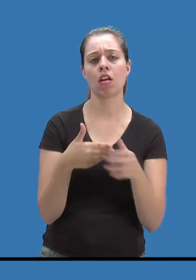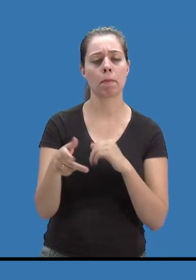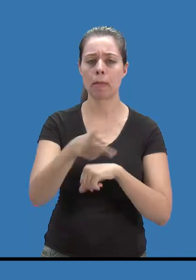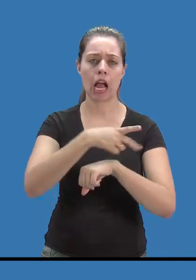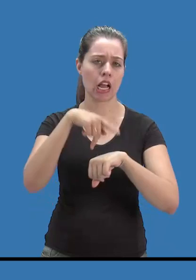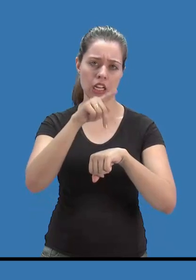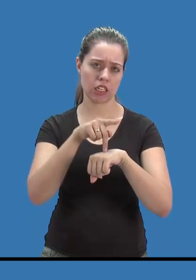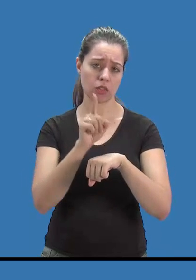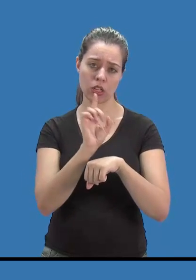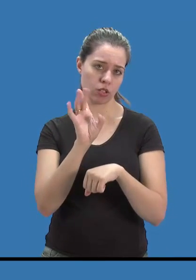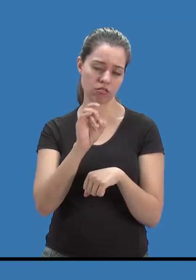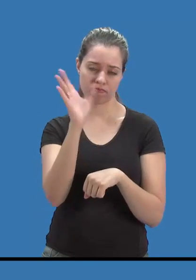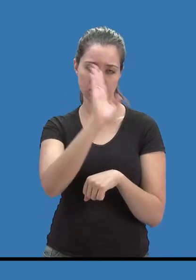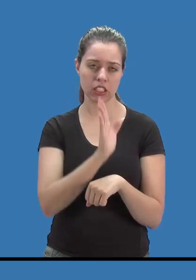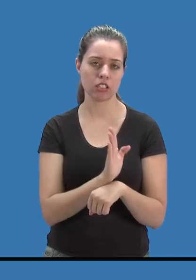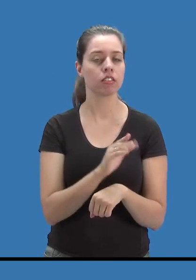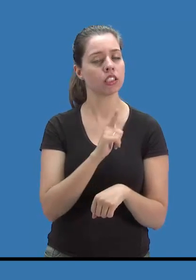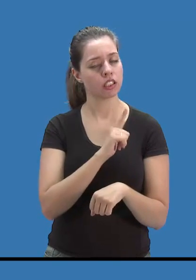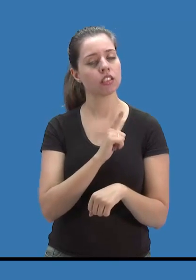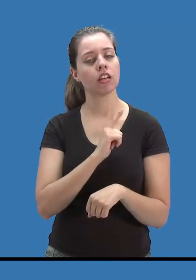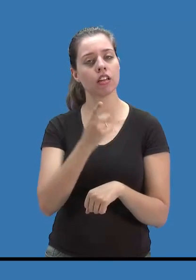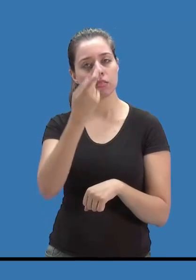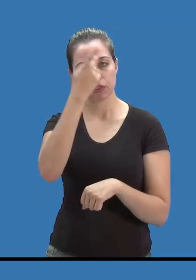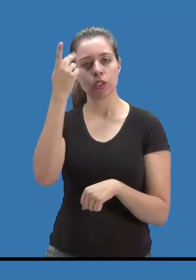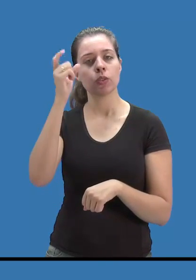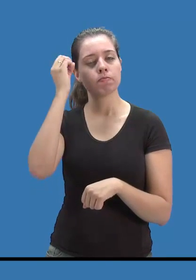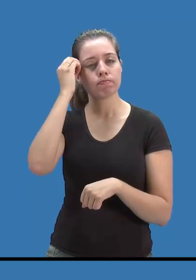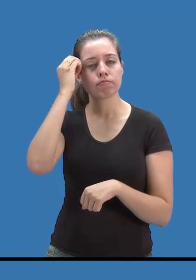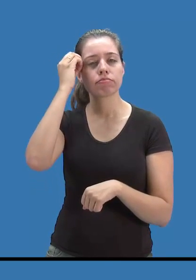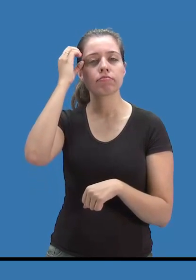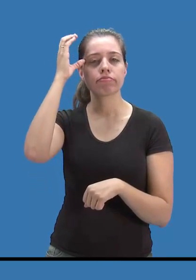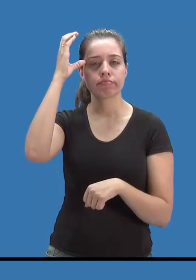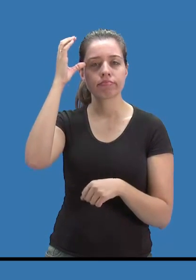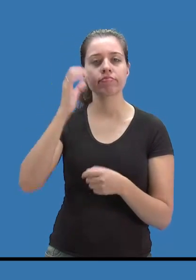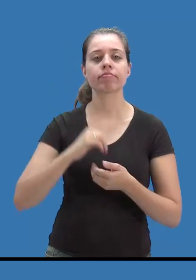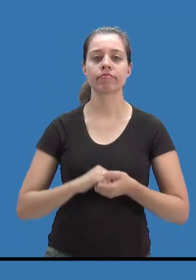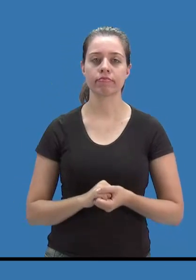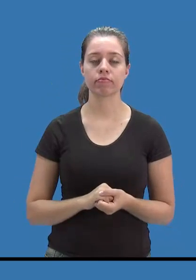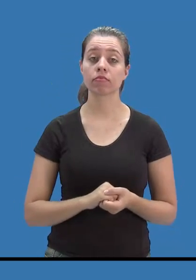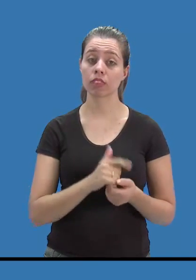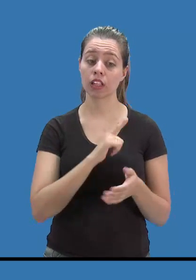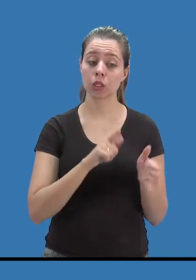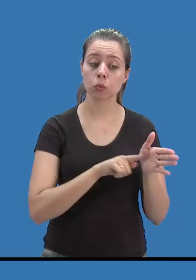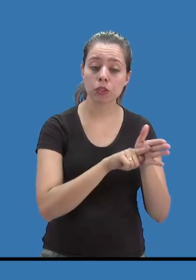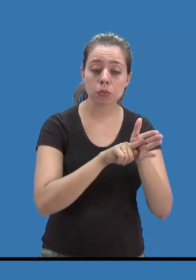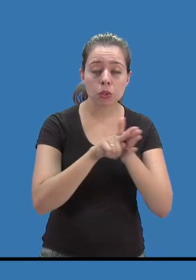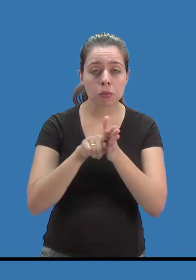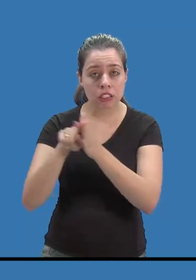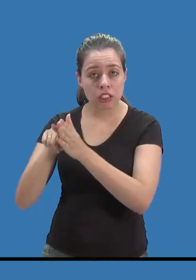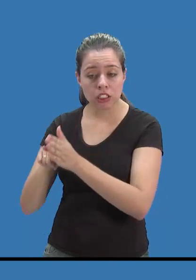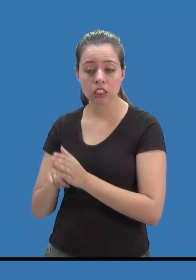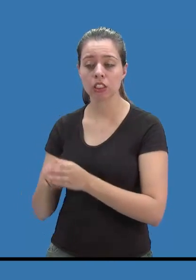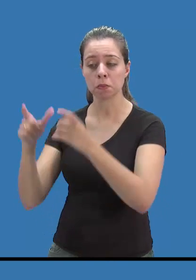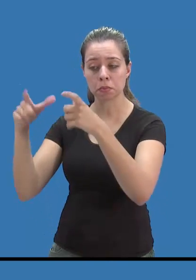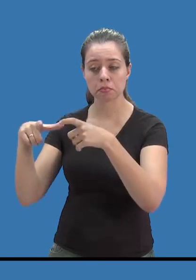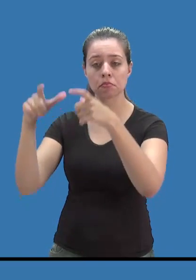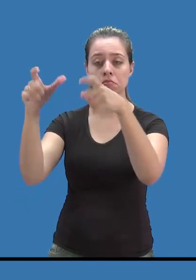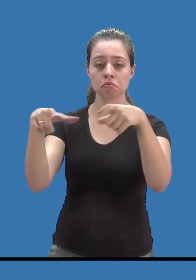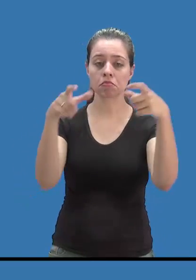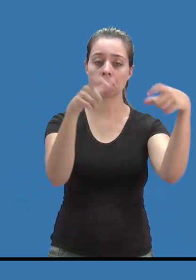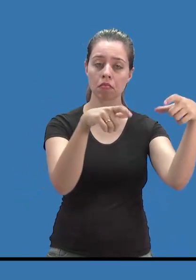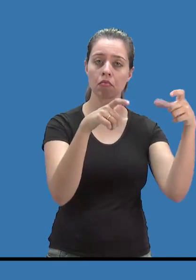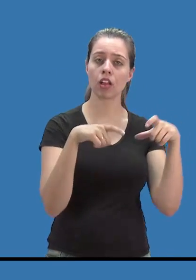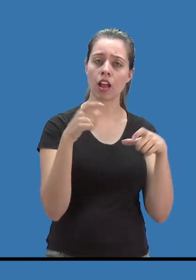país, não só no Brasil, que hajam pessoas com altas habilidades de superdotação. Existem alguns estudos regionais que vão dizer que esse